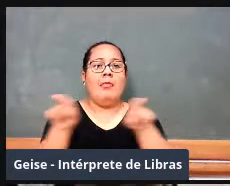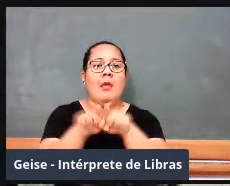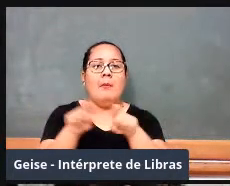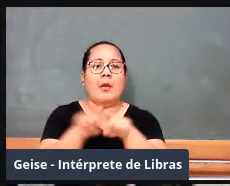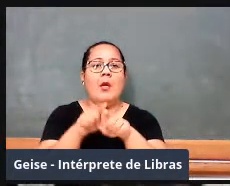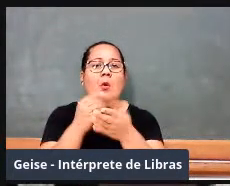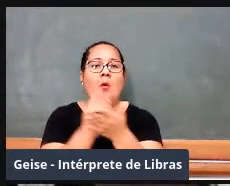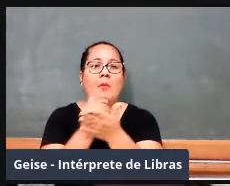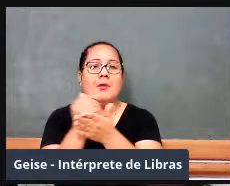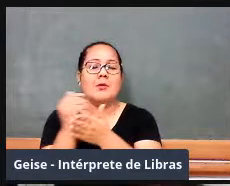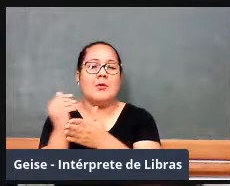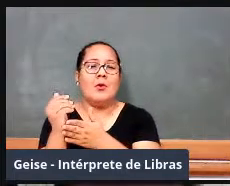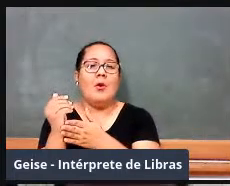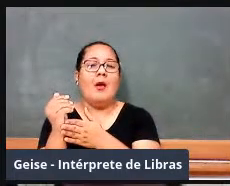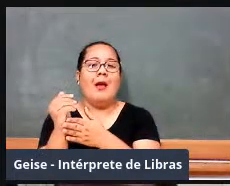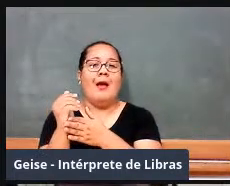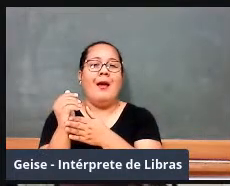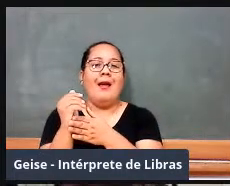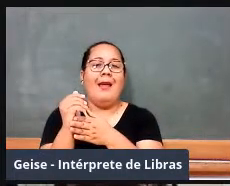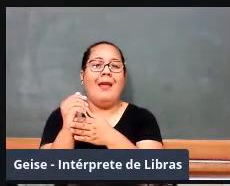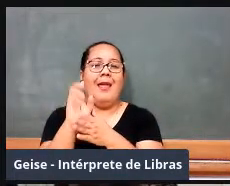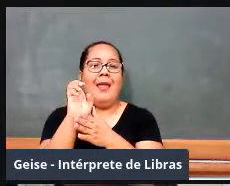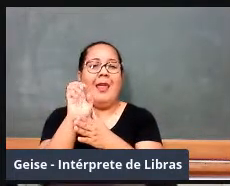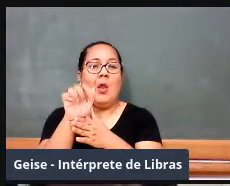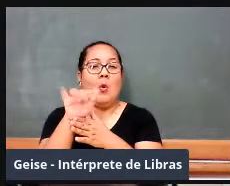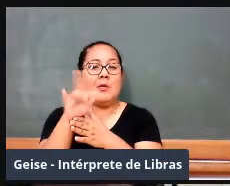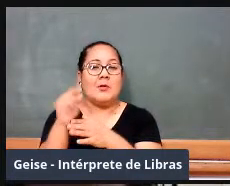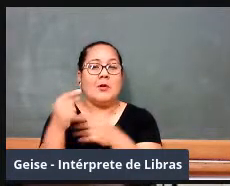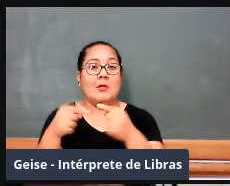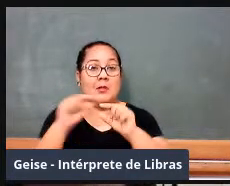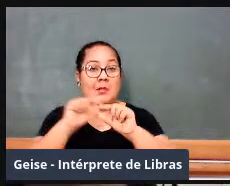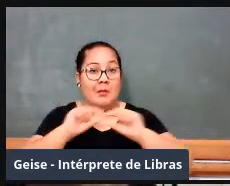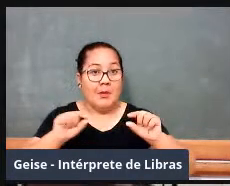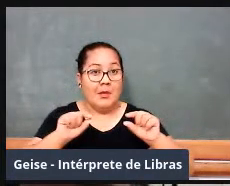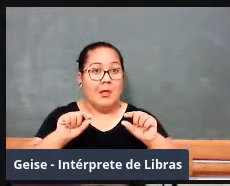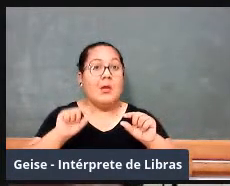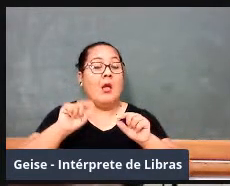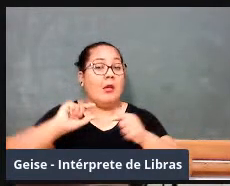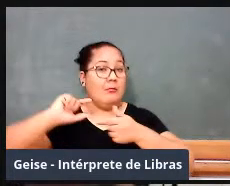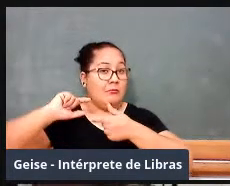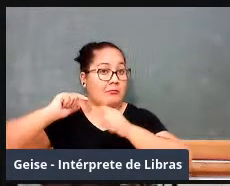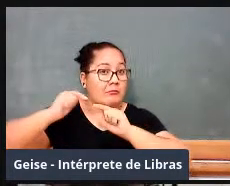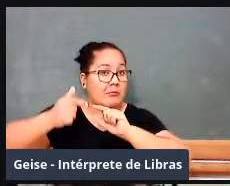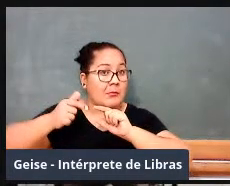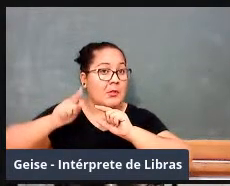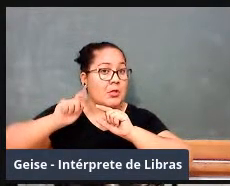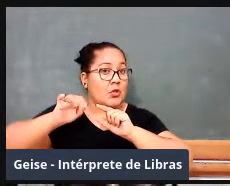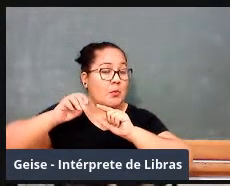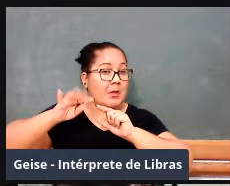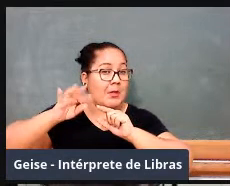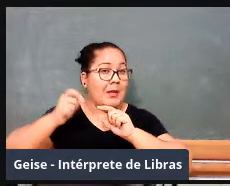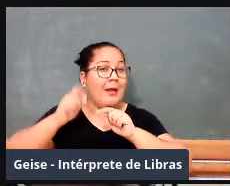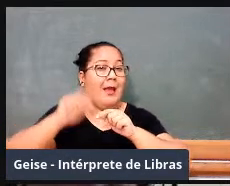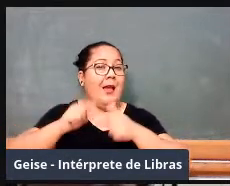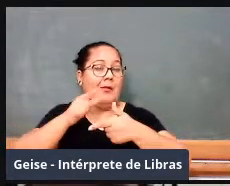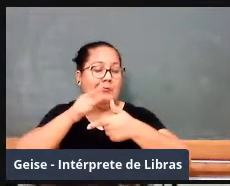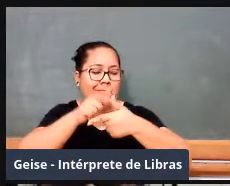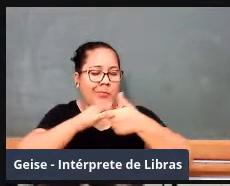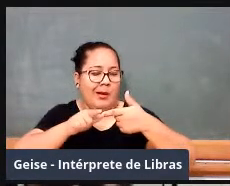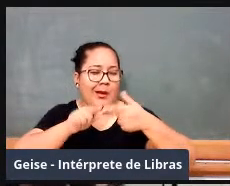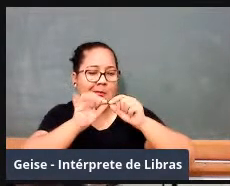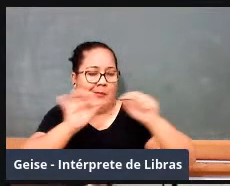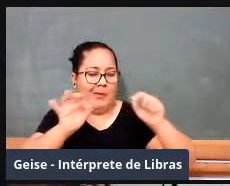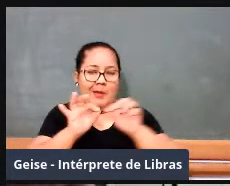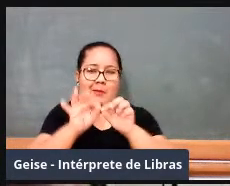da mesma maneira, a geometria também tratada do ponto de vista das premissas da matemática moderna em grande medida